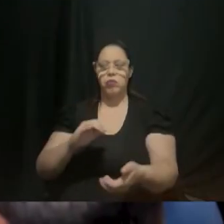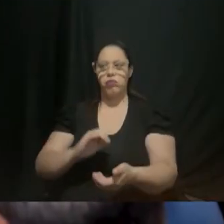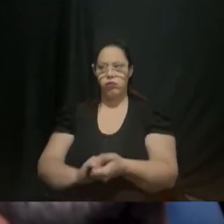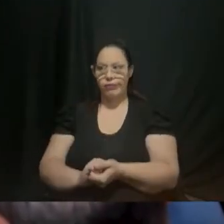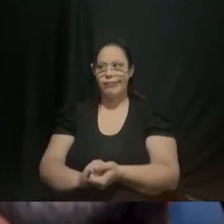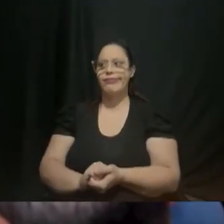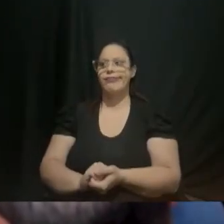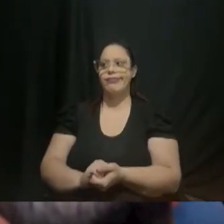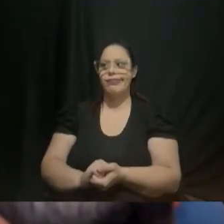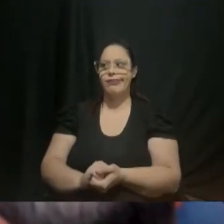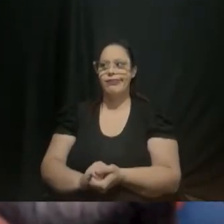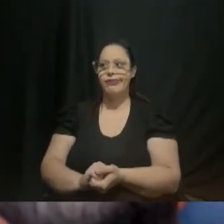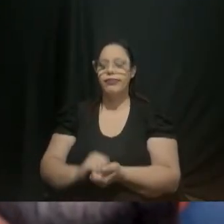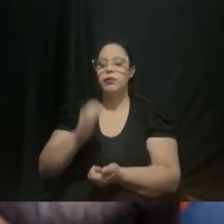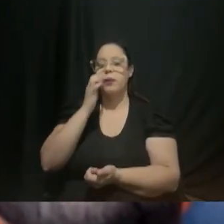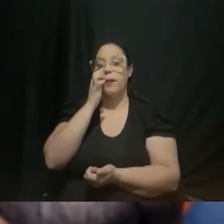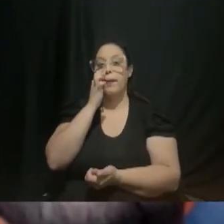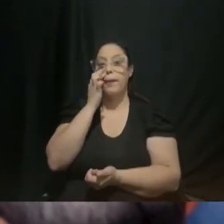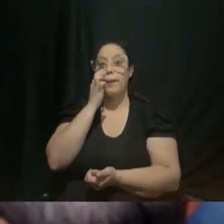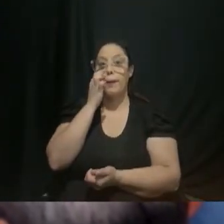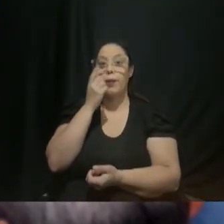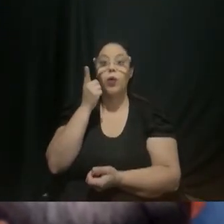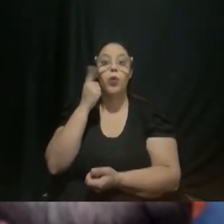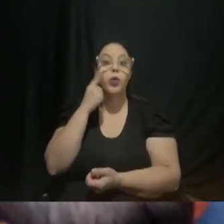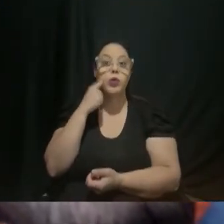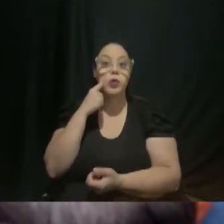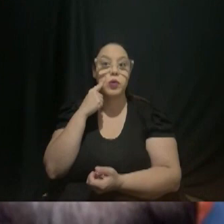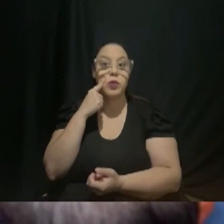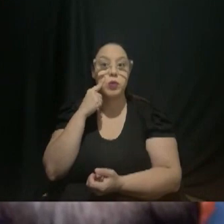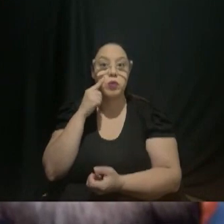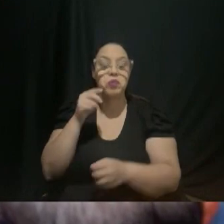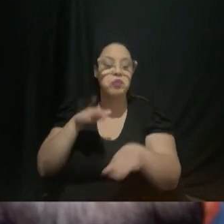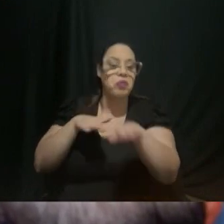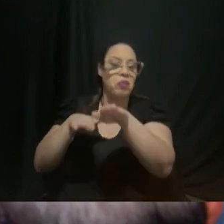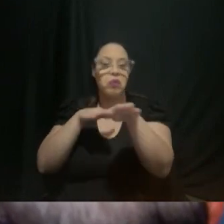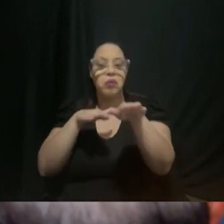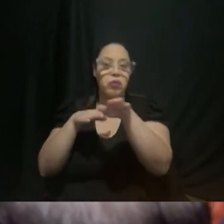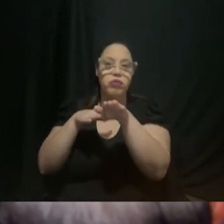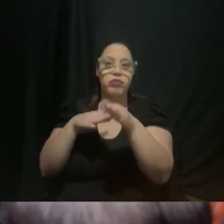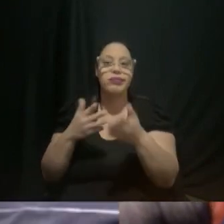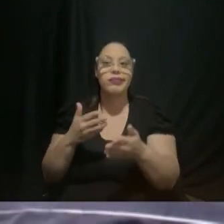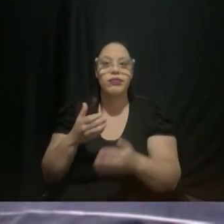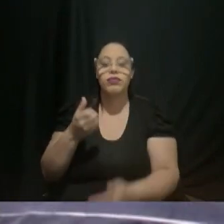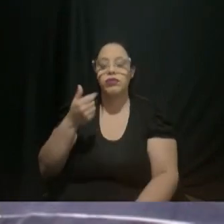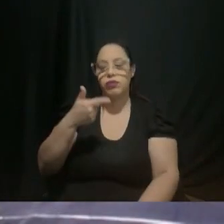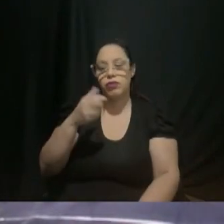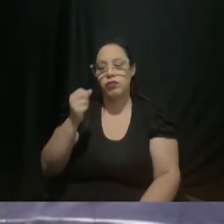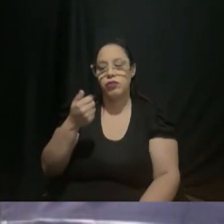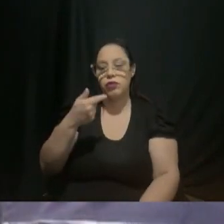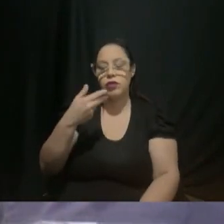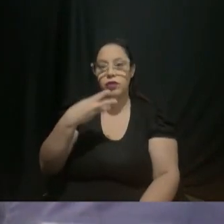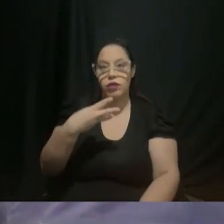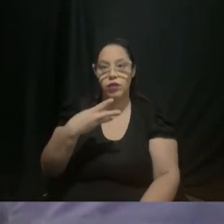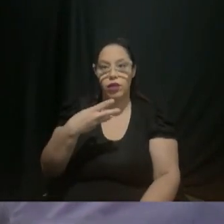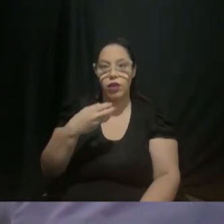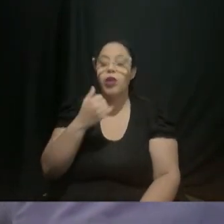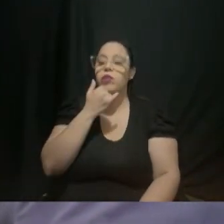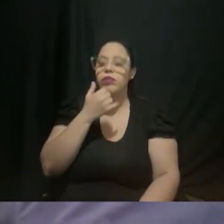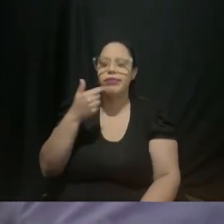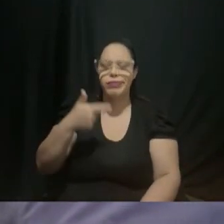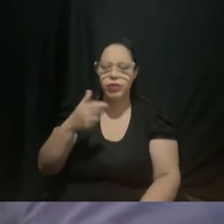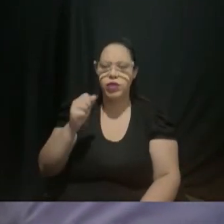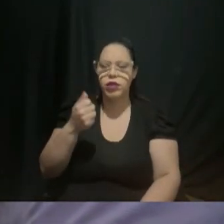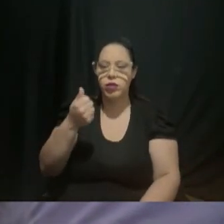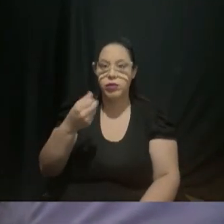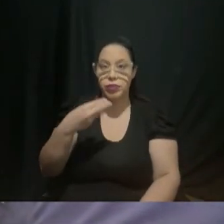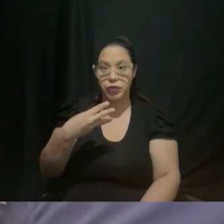O Observatório de Trânsito de Campinas instituído em 2013 passou por uma reestruturação e contou com cerca